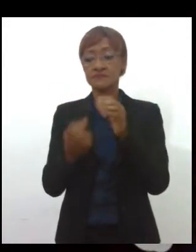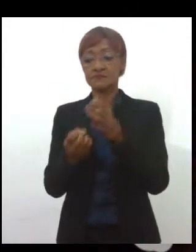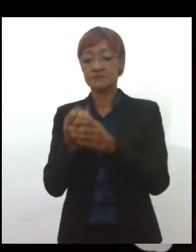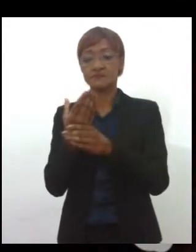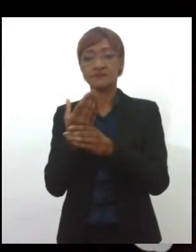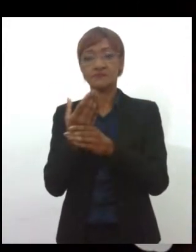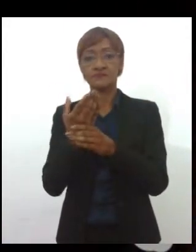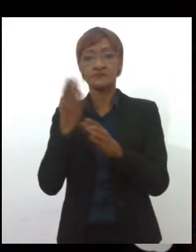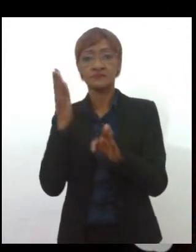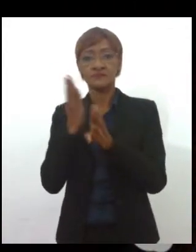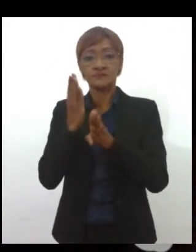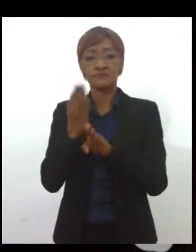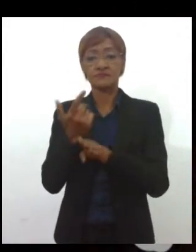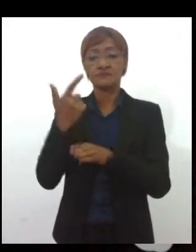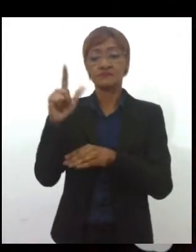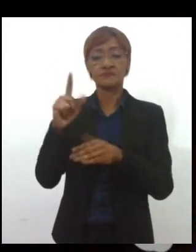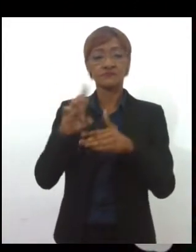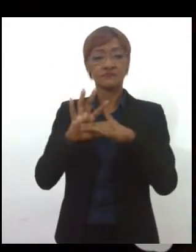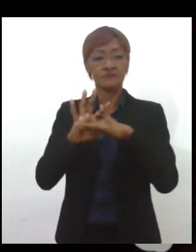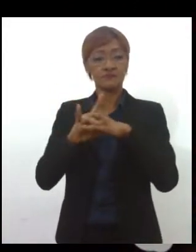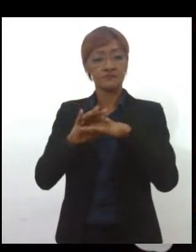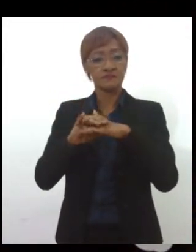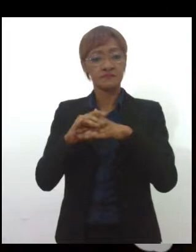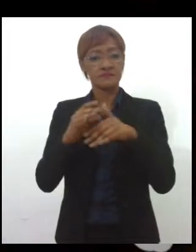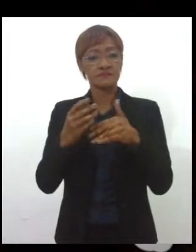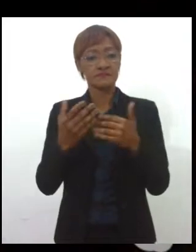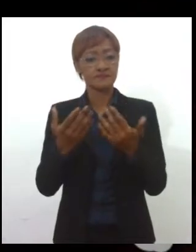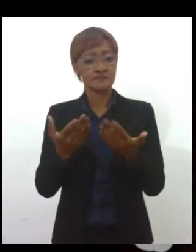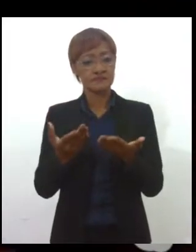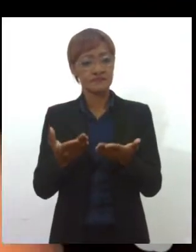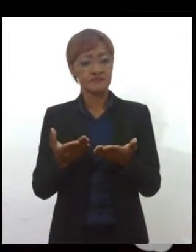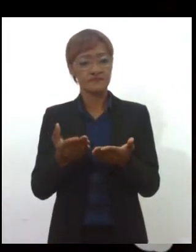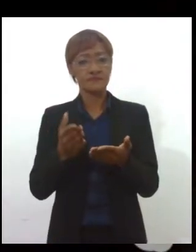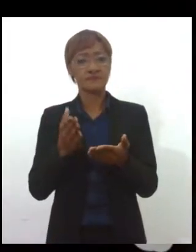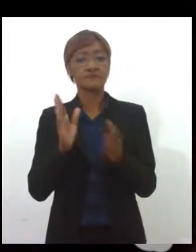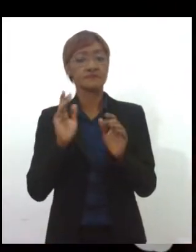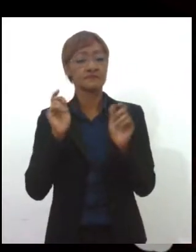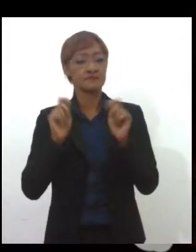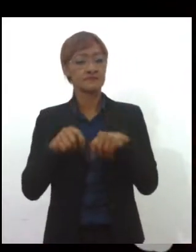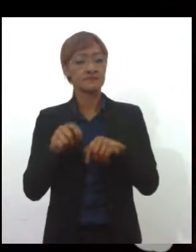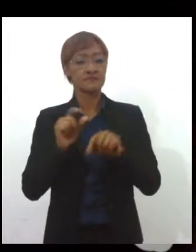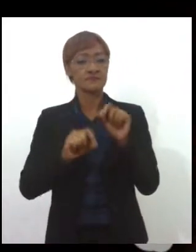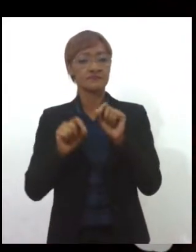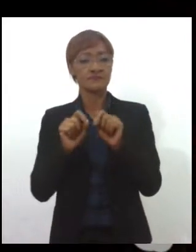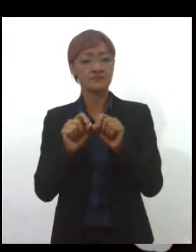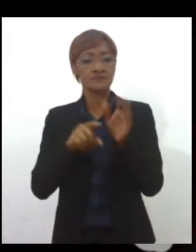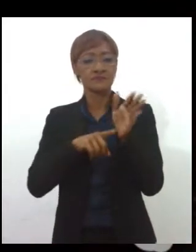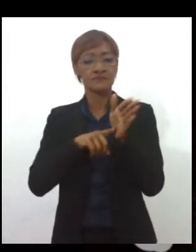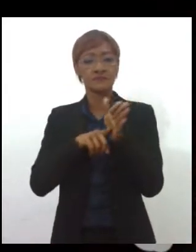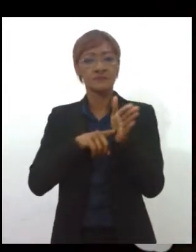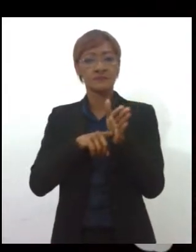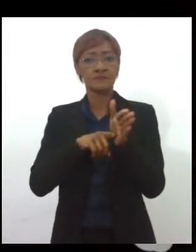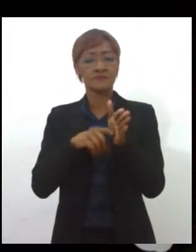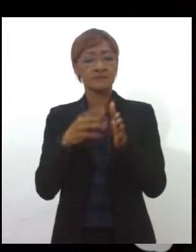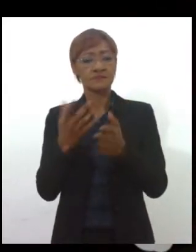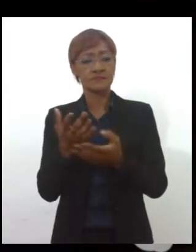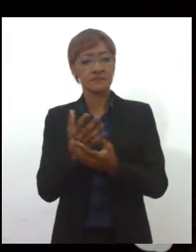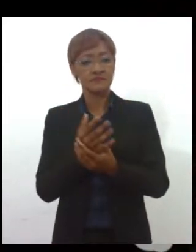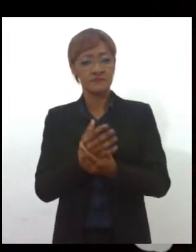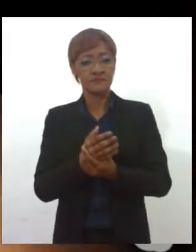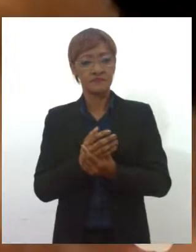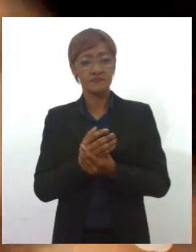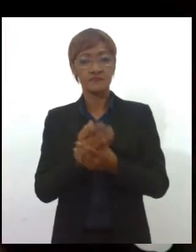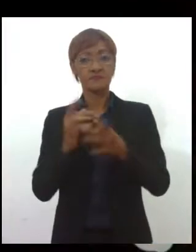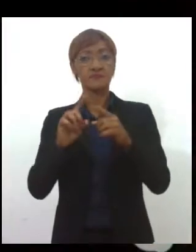podem gerar dor crônica difusa, descartando essas condições, aí a gente dá o diagnóstico de fibromialgia, mas isso de